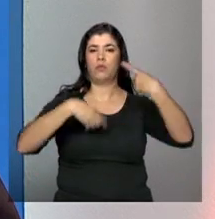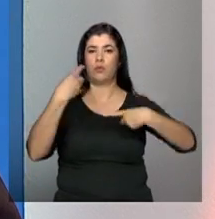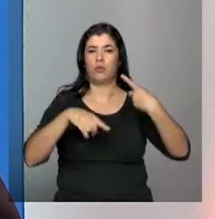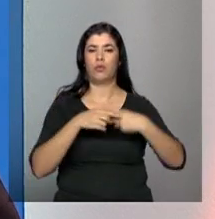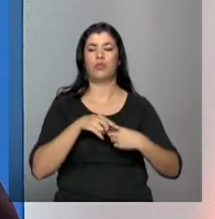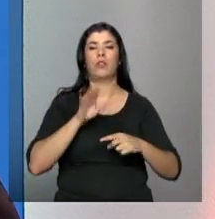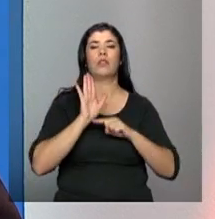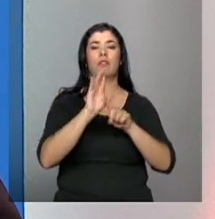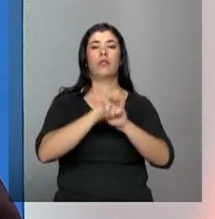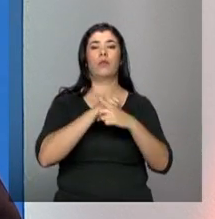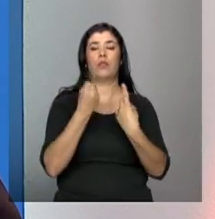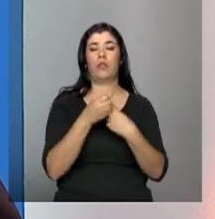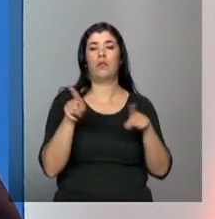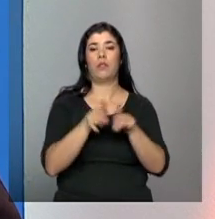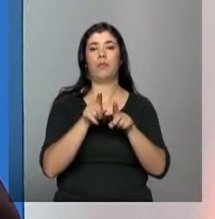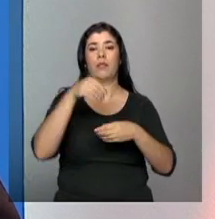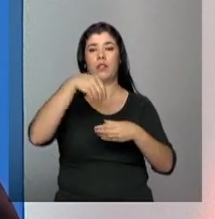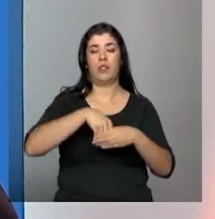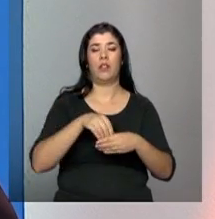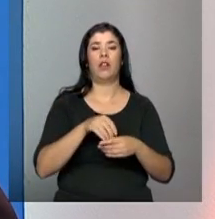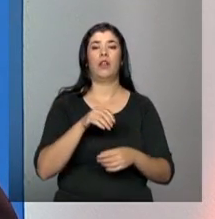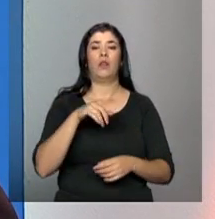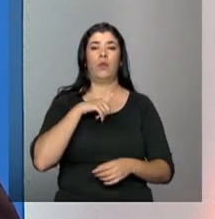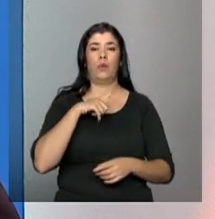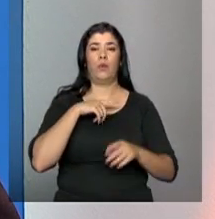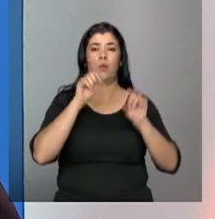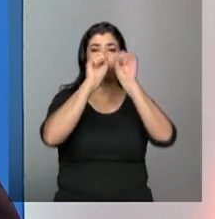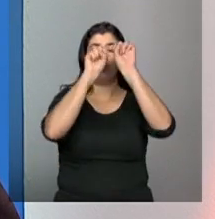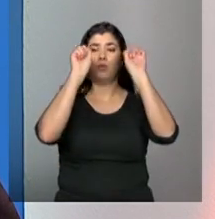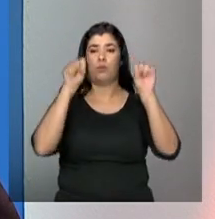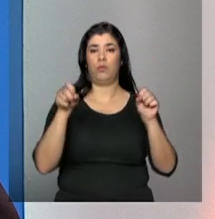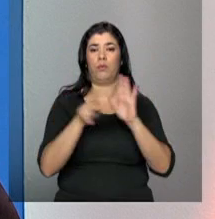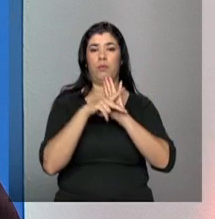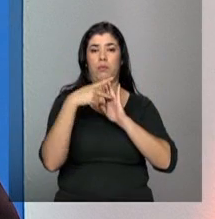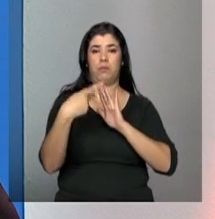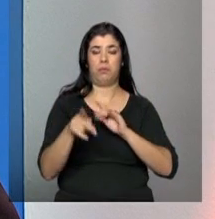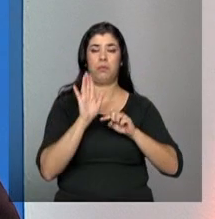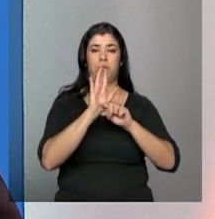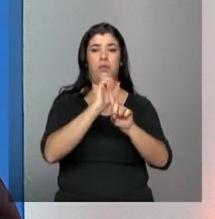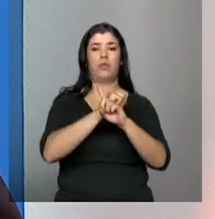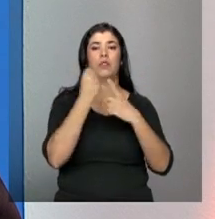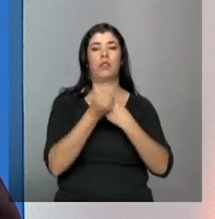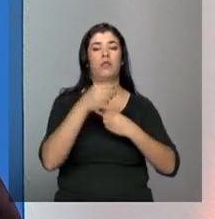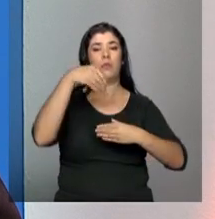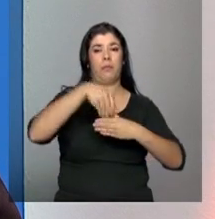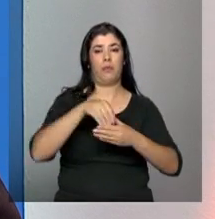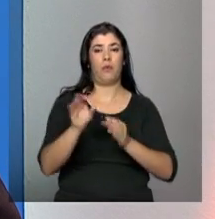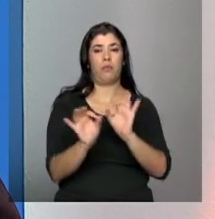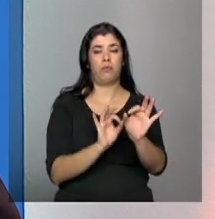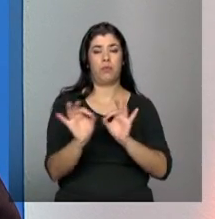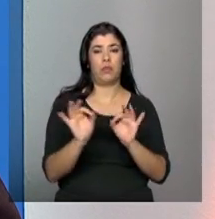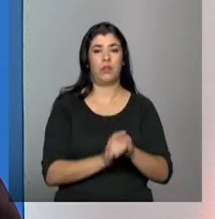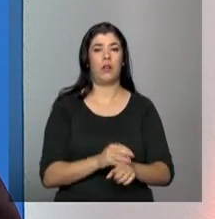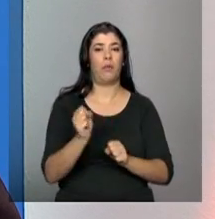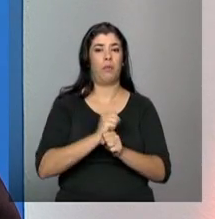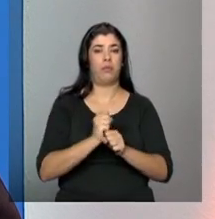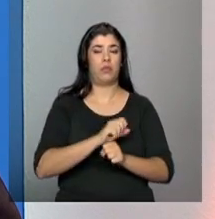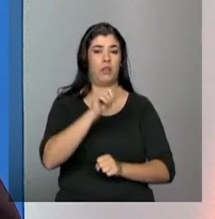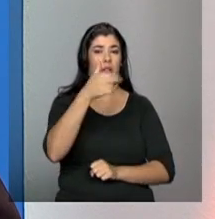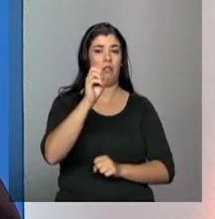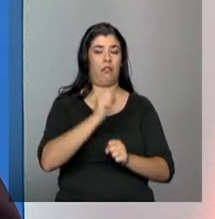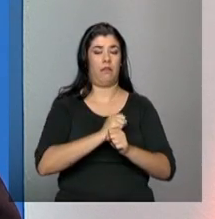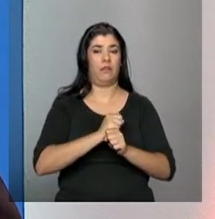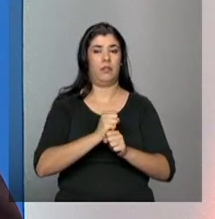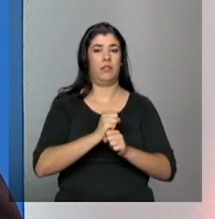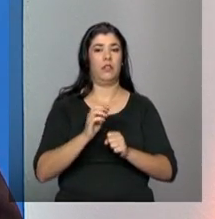inclusive o próprio sistema único da Assistência Social foi proposto em um espaço de conferência, o próprio plano decenal da Assistência Social, que finaliza agora em